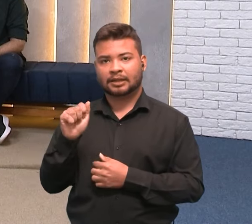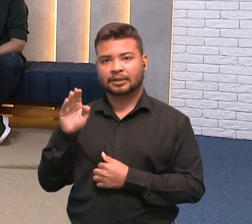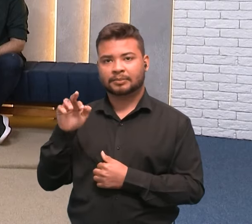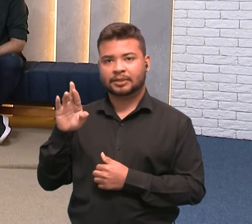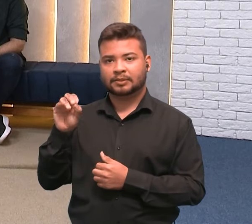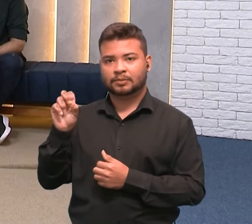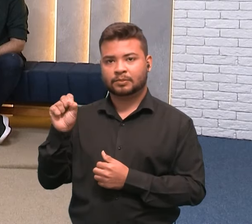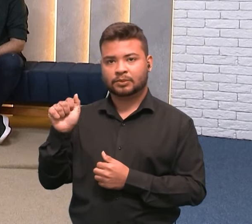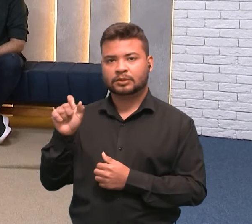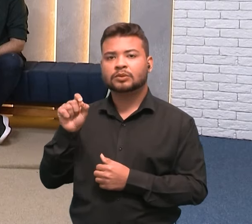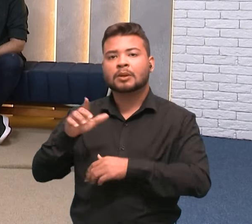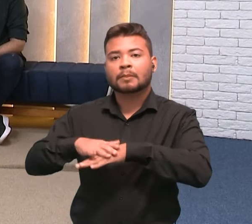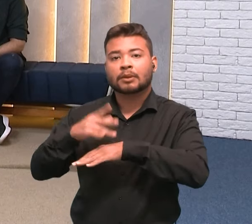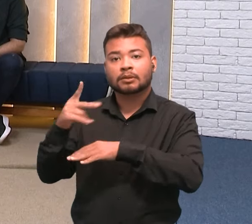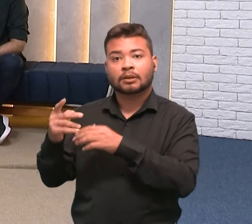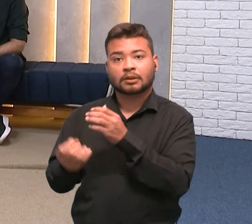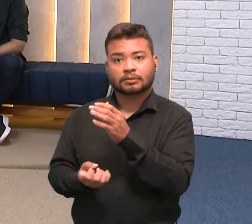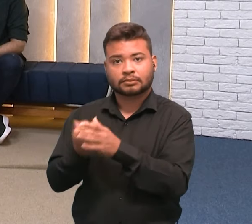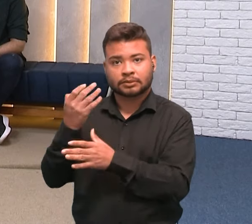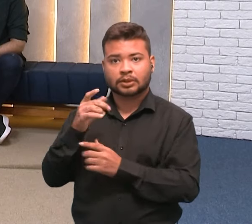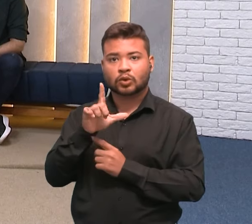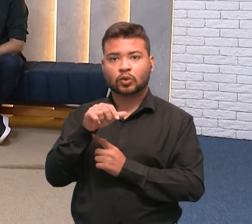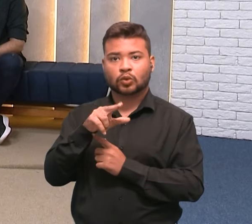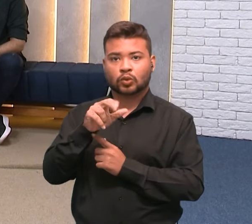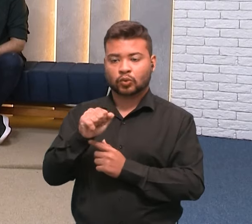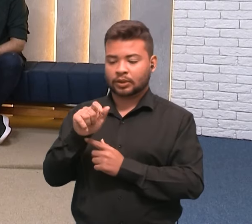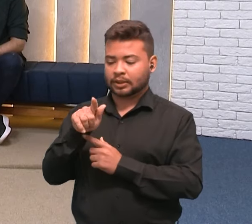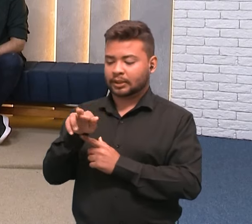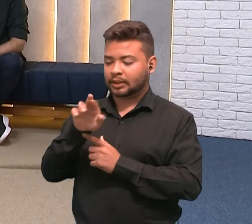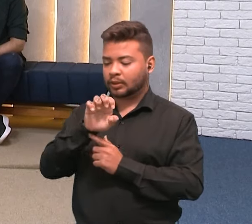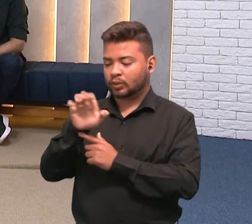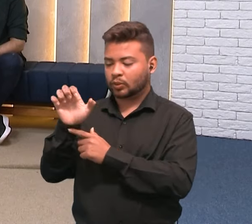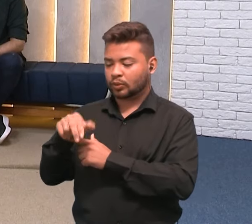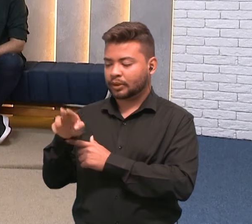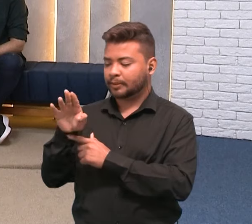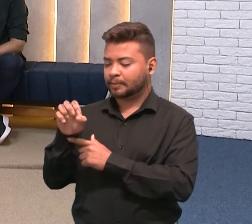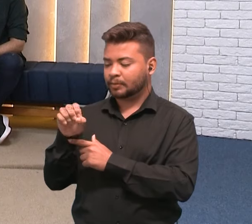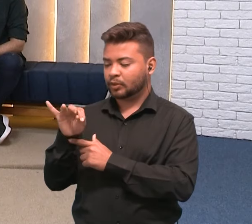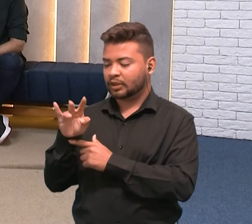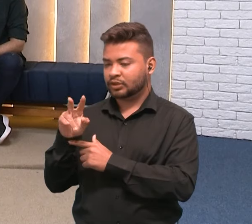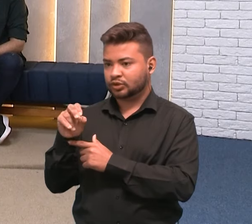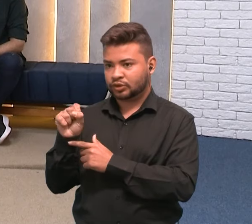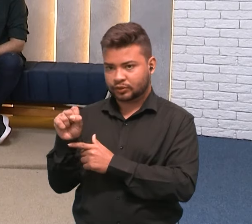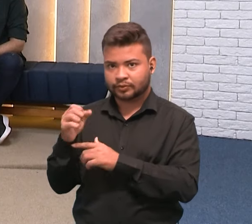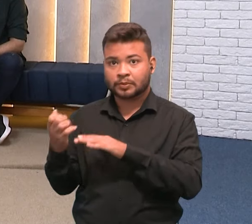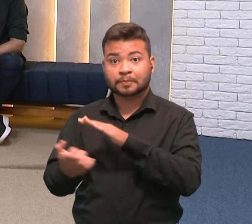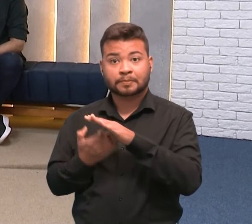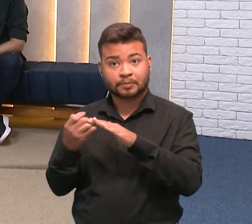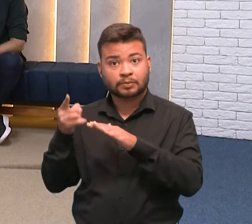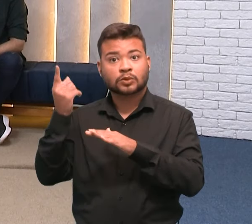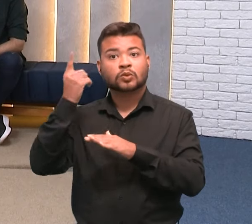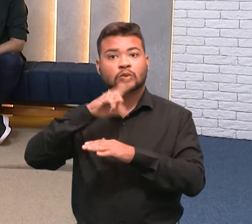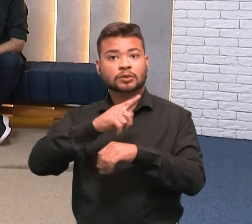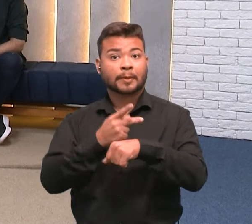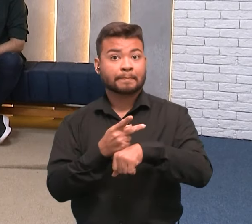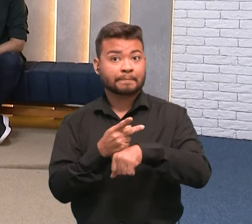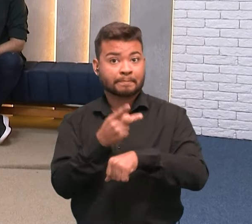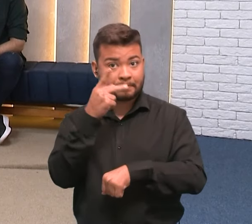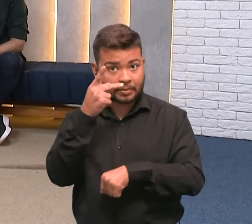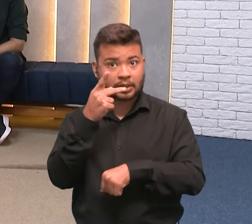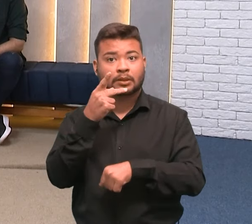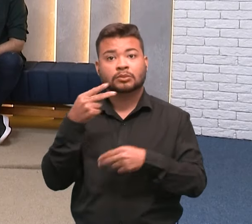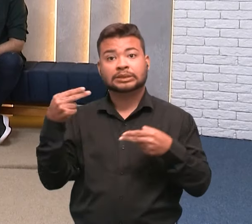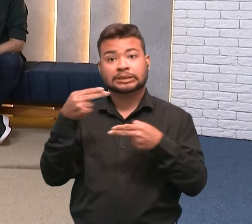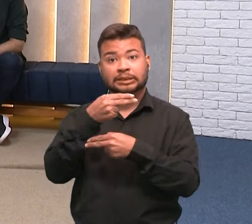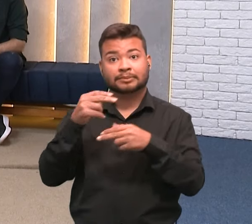que é fundadora da Luna Green Bioativos, uma das empresas que recebeu o Prêmio Sebrae de Startups.